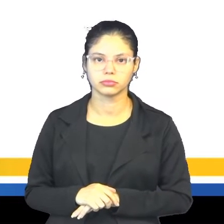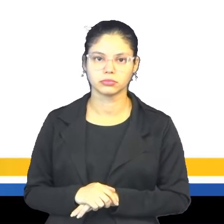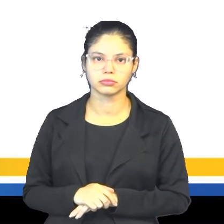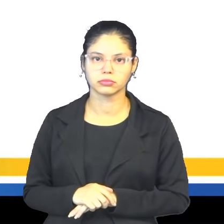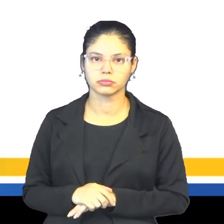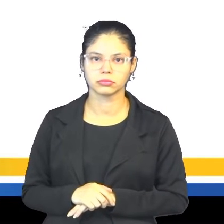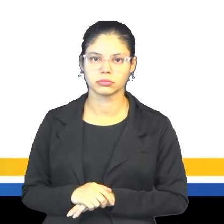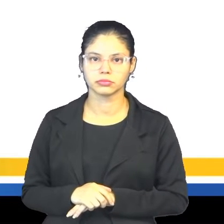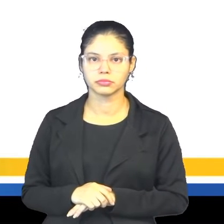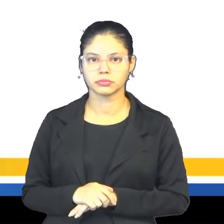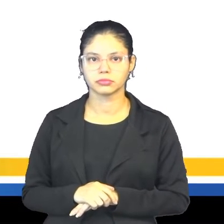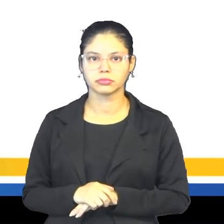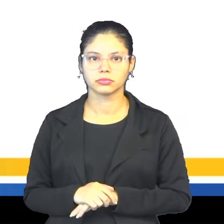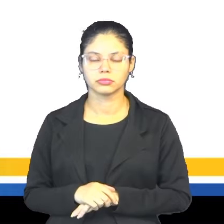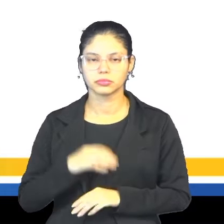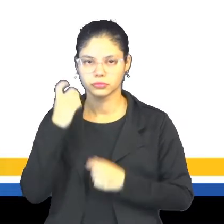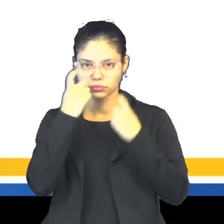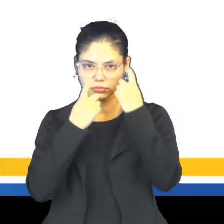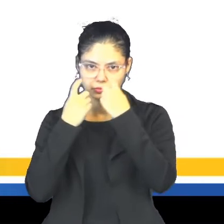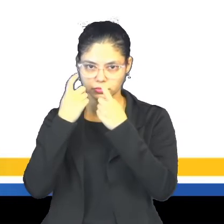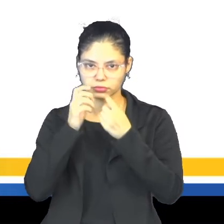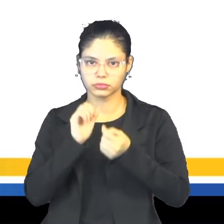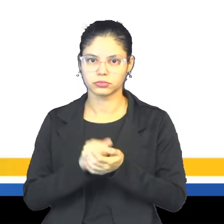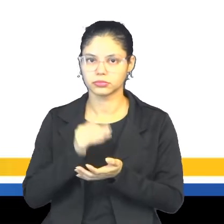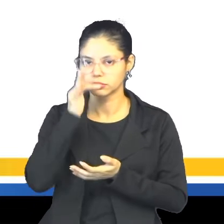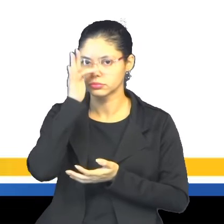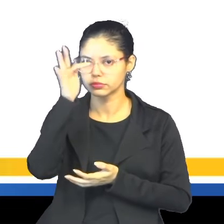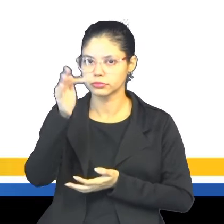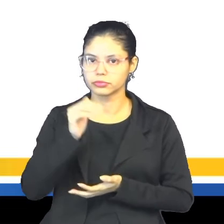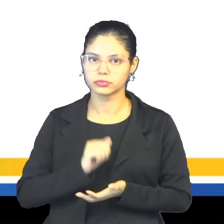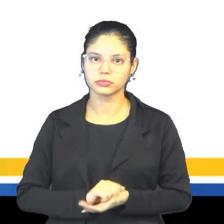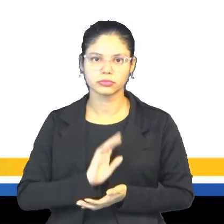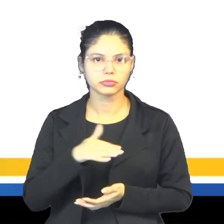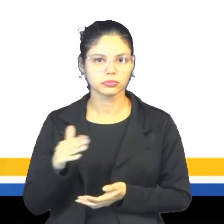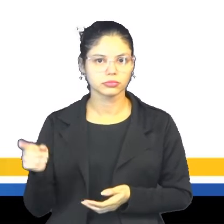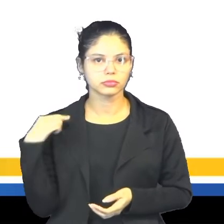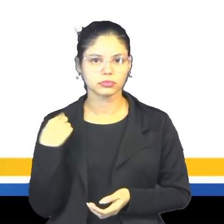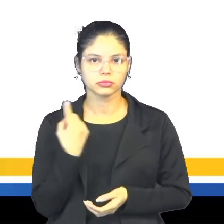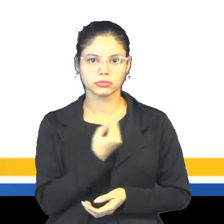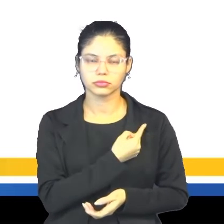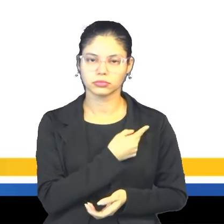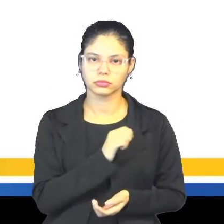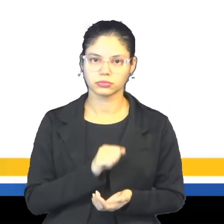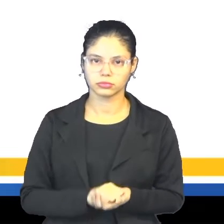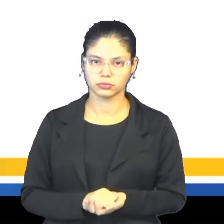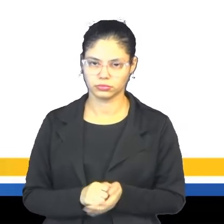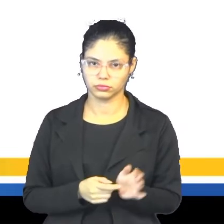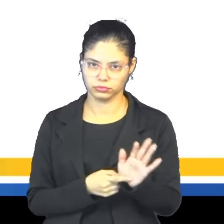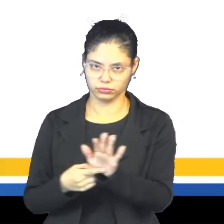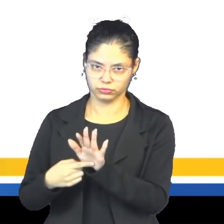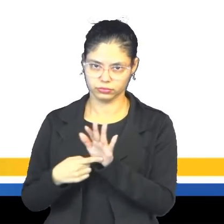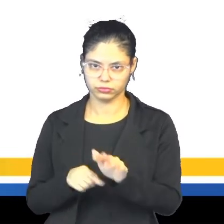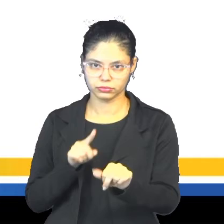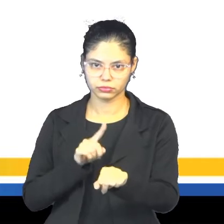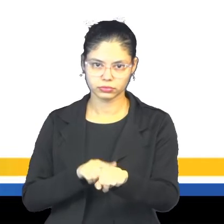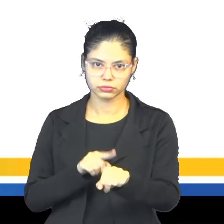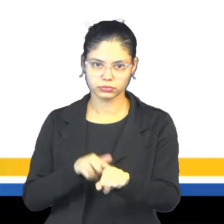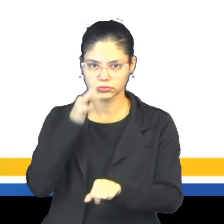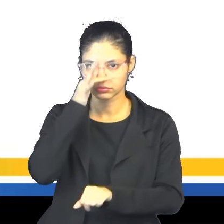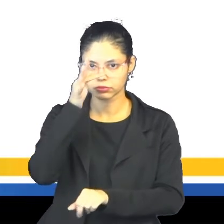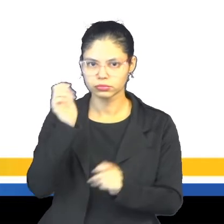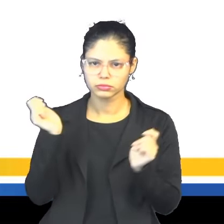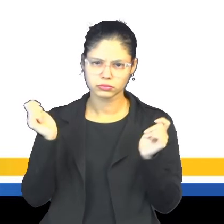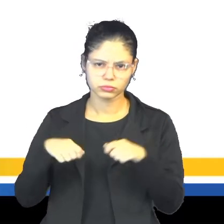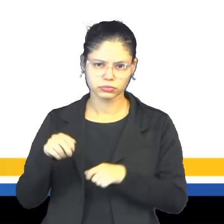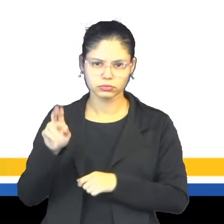Future expressions, né, as expressões de futuro. Quando nós queremos nos referir a um tempo futuro,